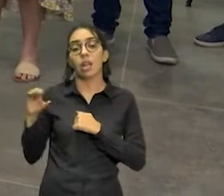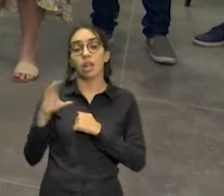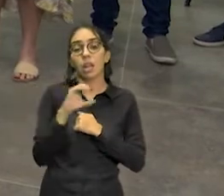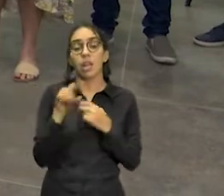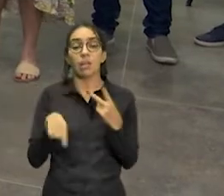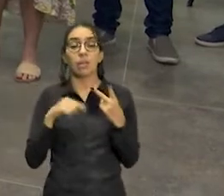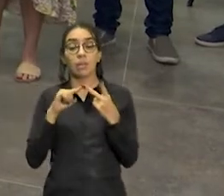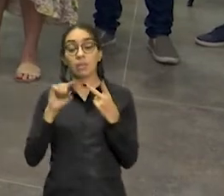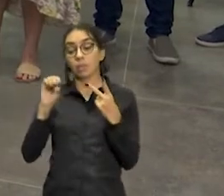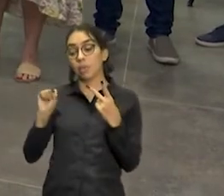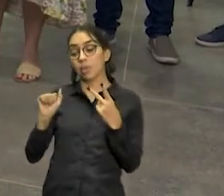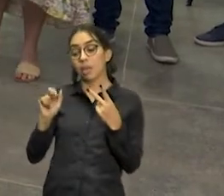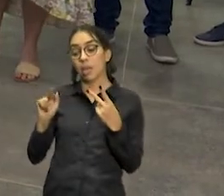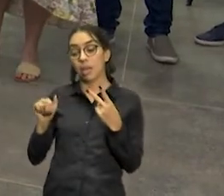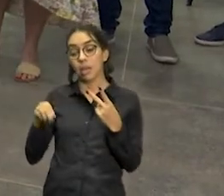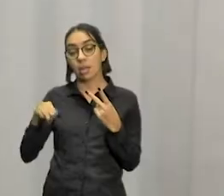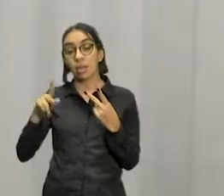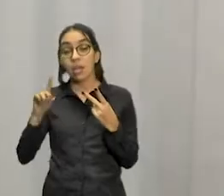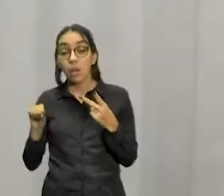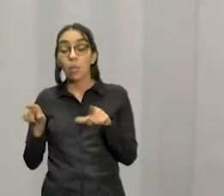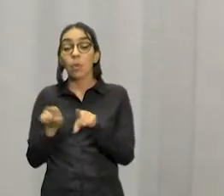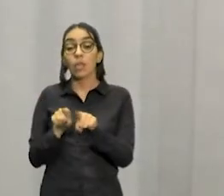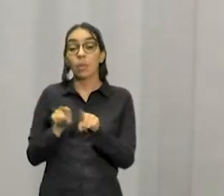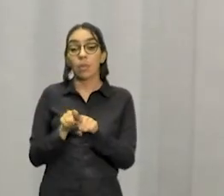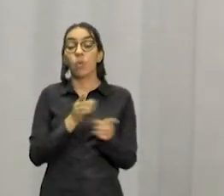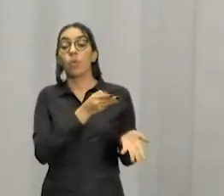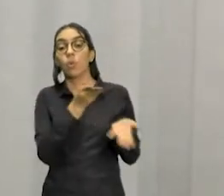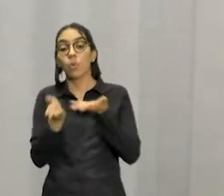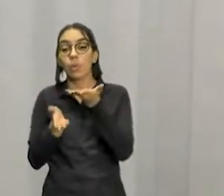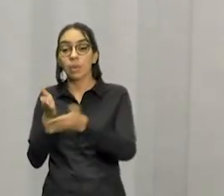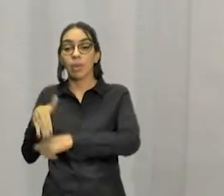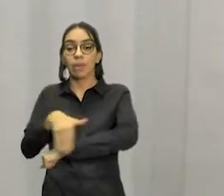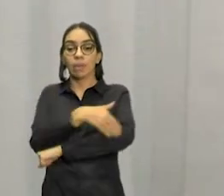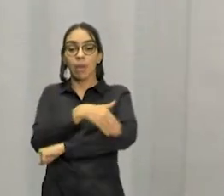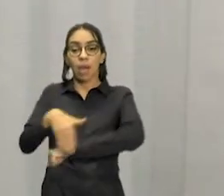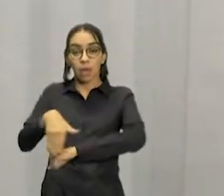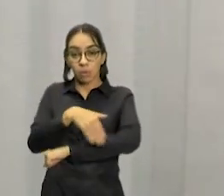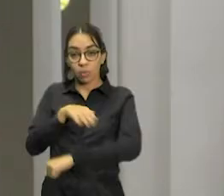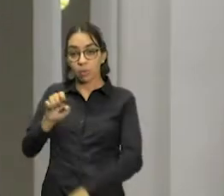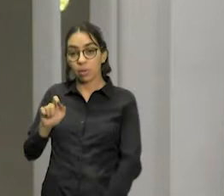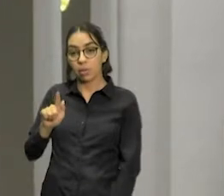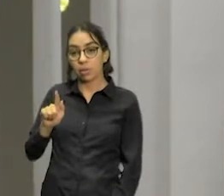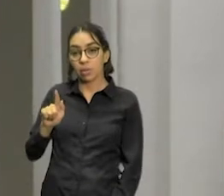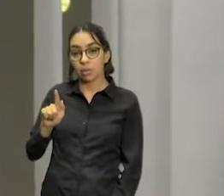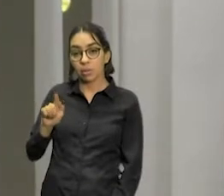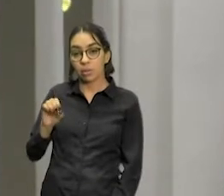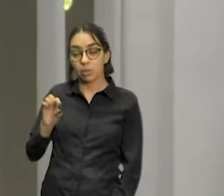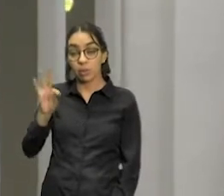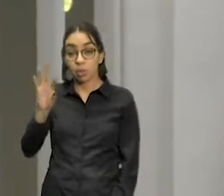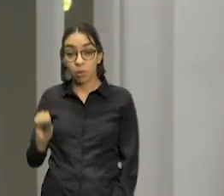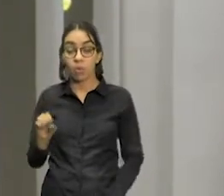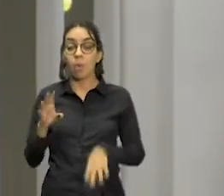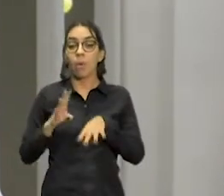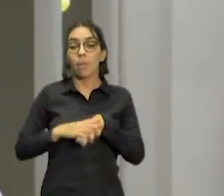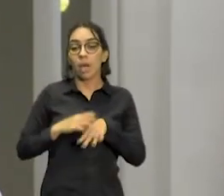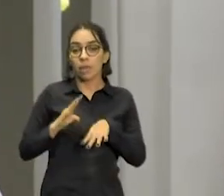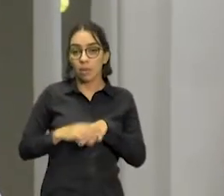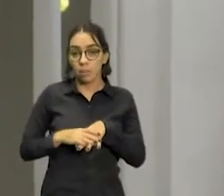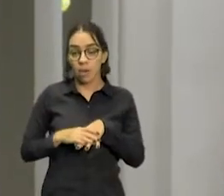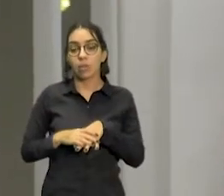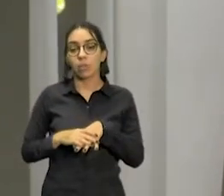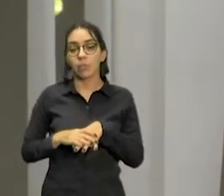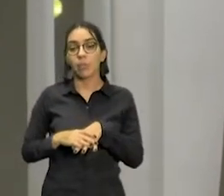concentração viral dos esgotos da capital. O chefe de ciência de dados, Nator Júnior, e o matemático, Matheus Mosca Viana,